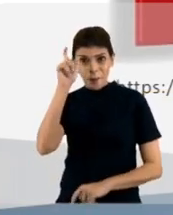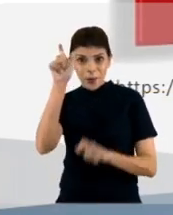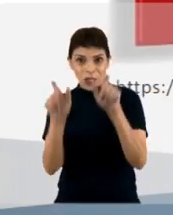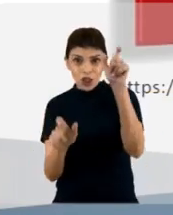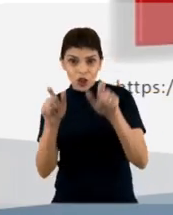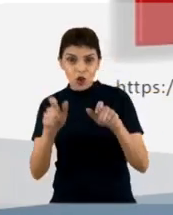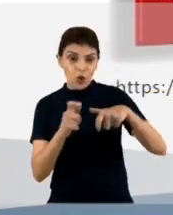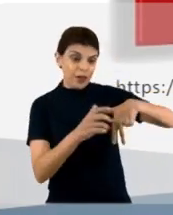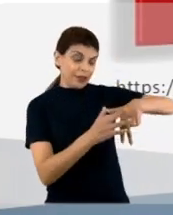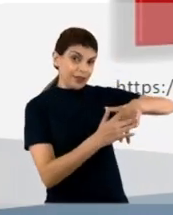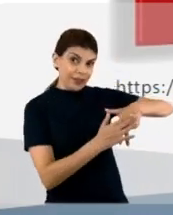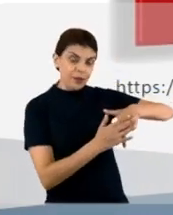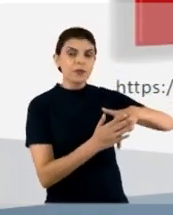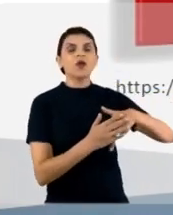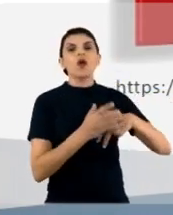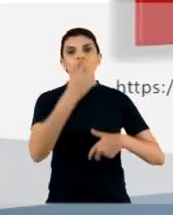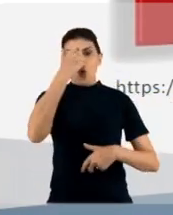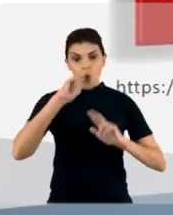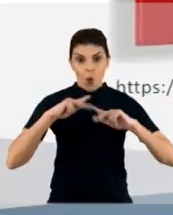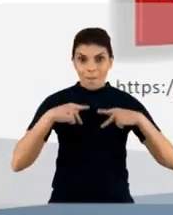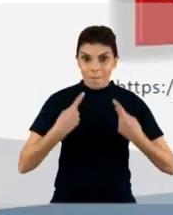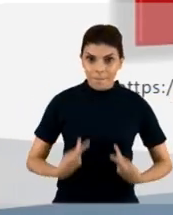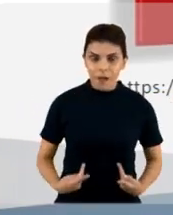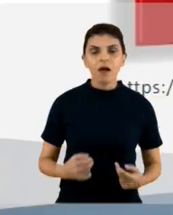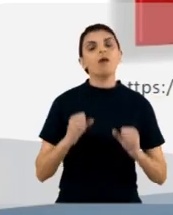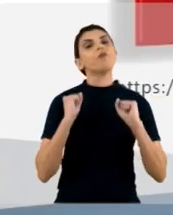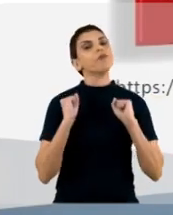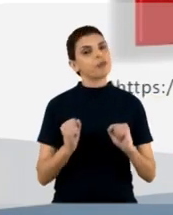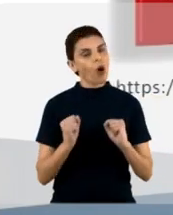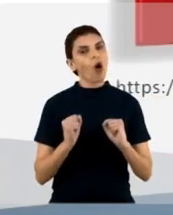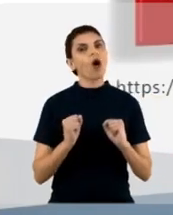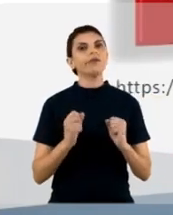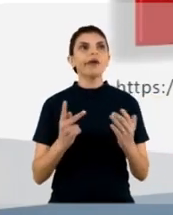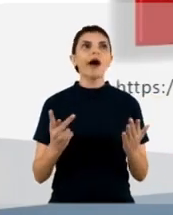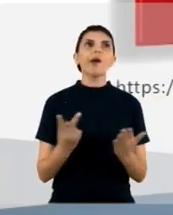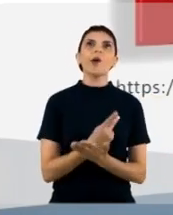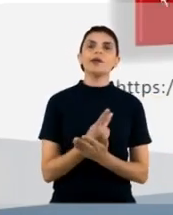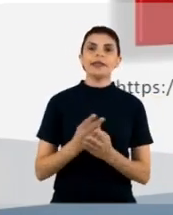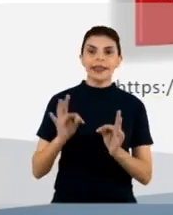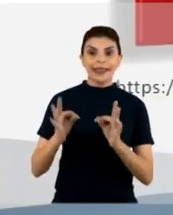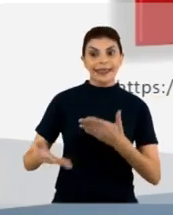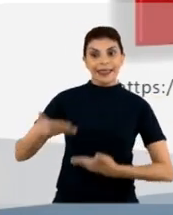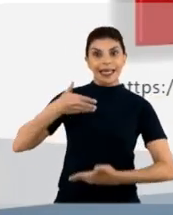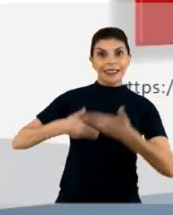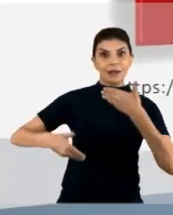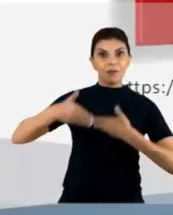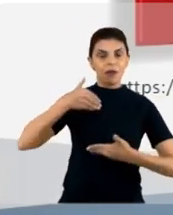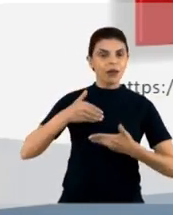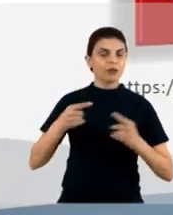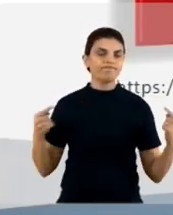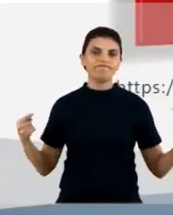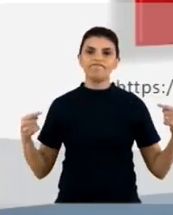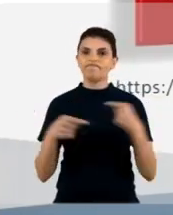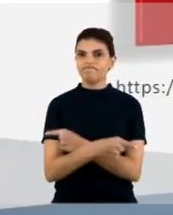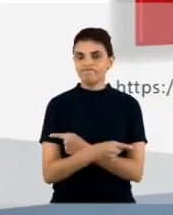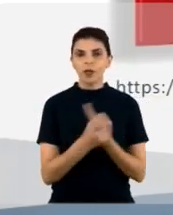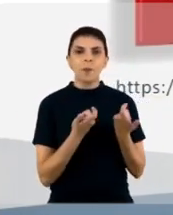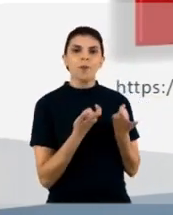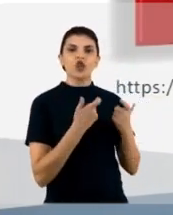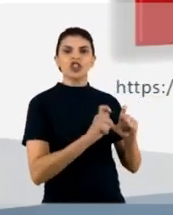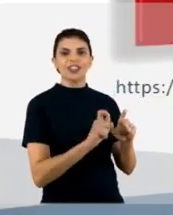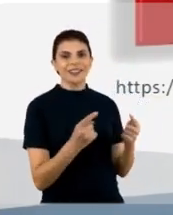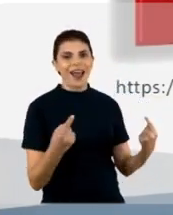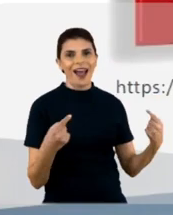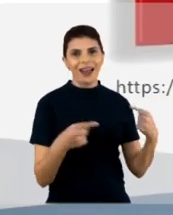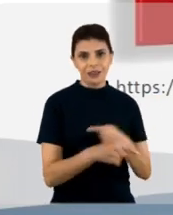como terapia em humanos pode gerar um processo de imunogenicidade, né? Então, nós temos